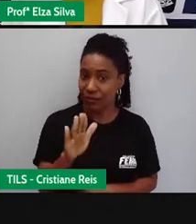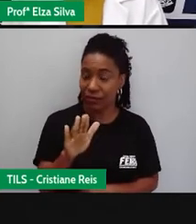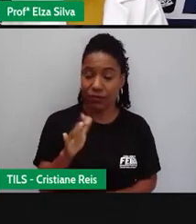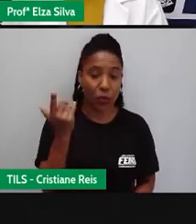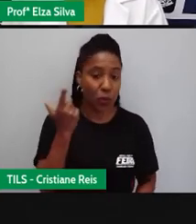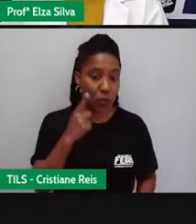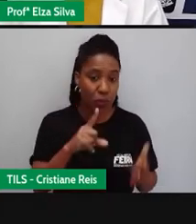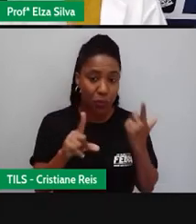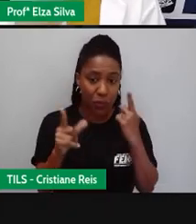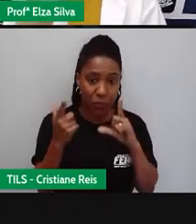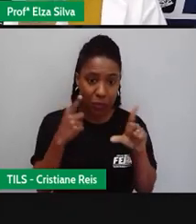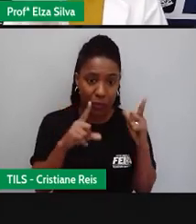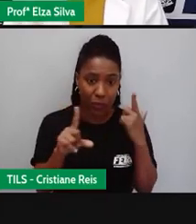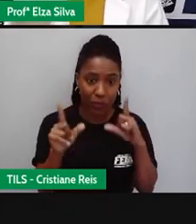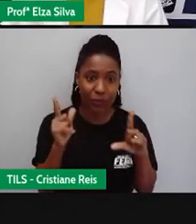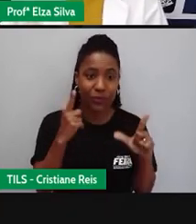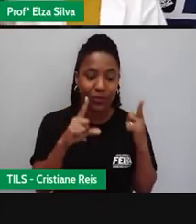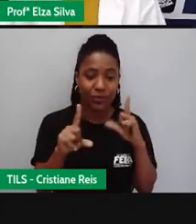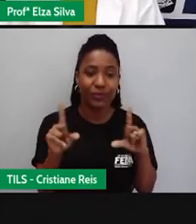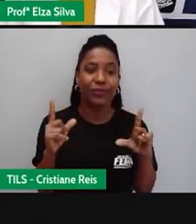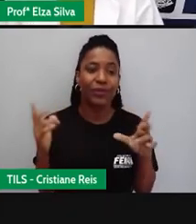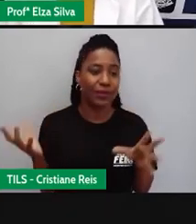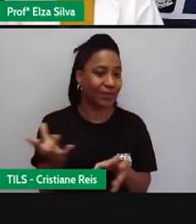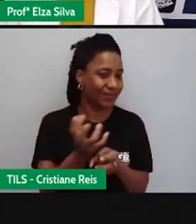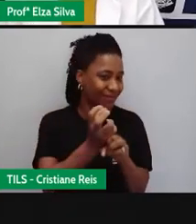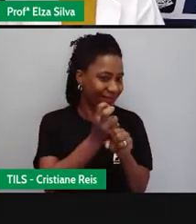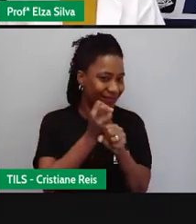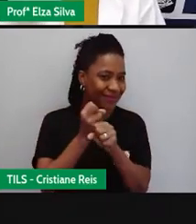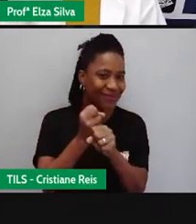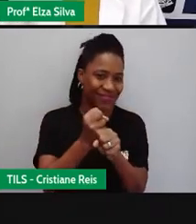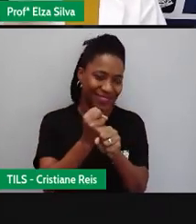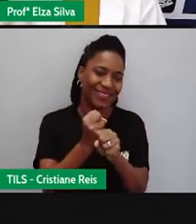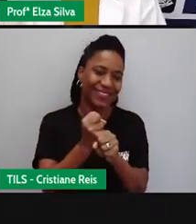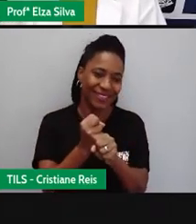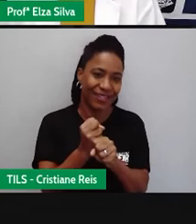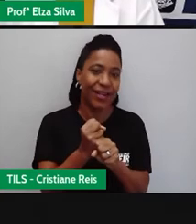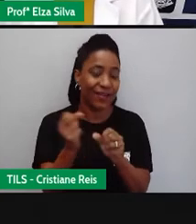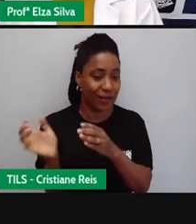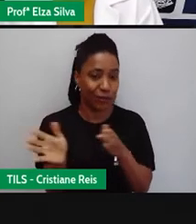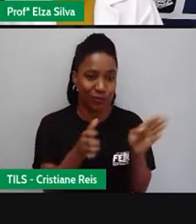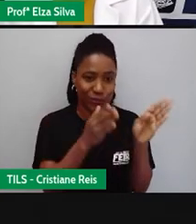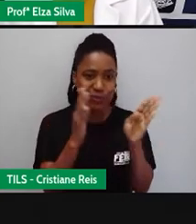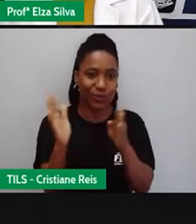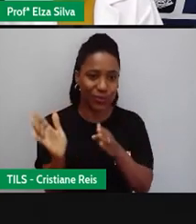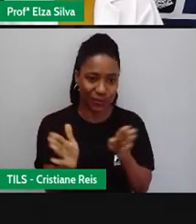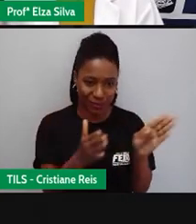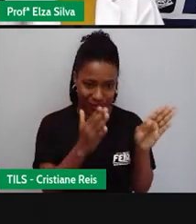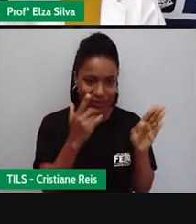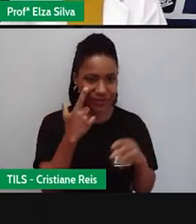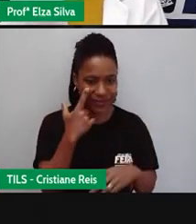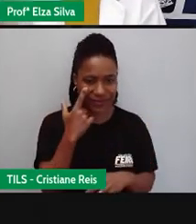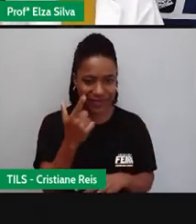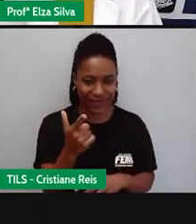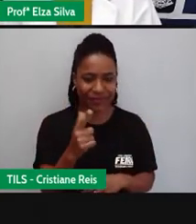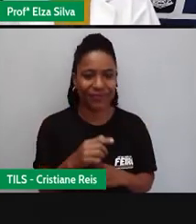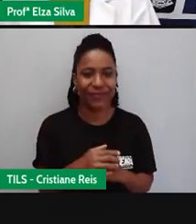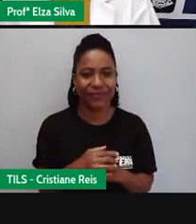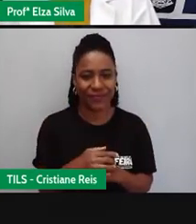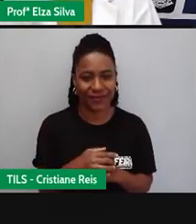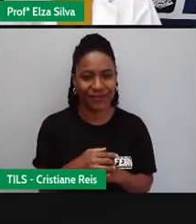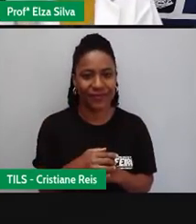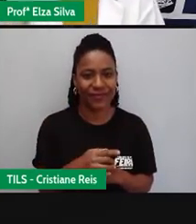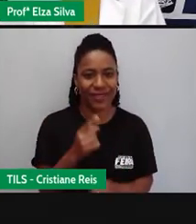questões, ele irá automaticamente te dando novas possibilidades. Zombie and Zambler.